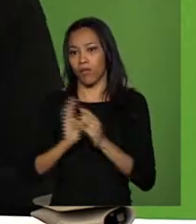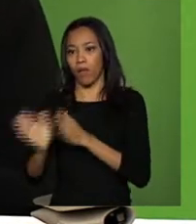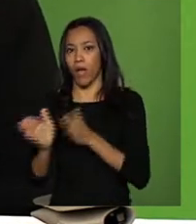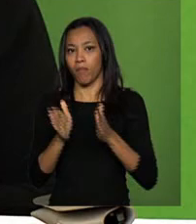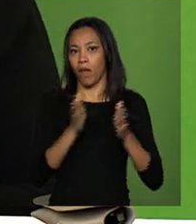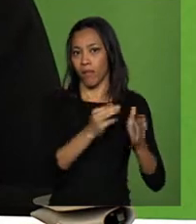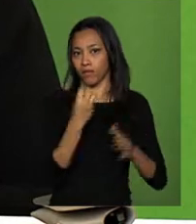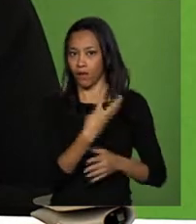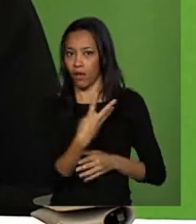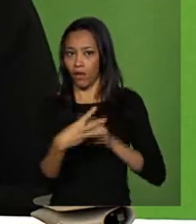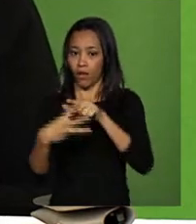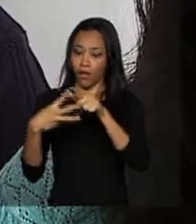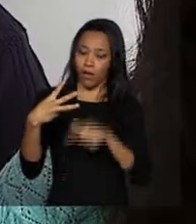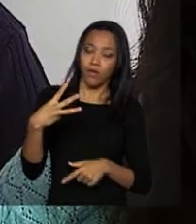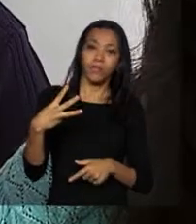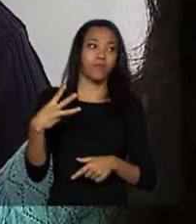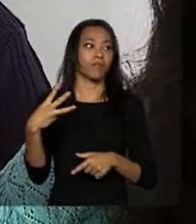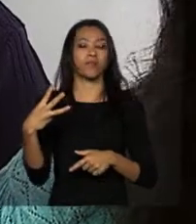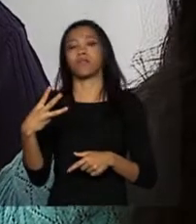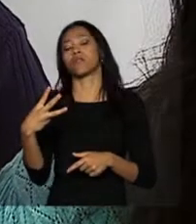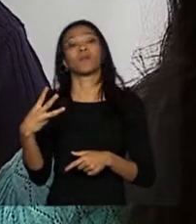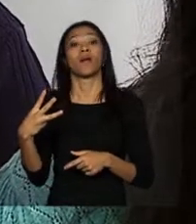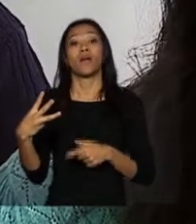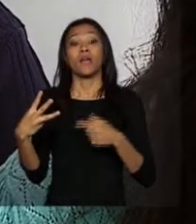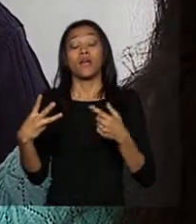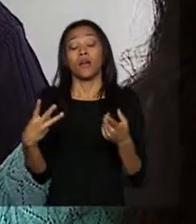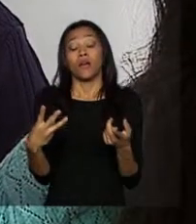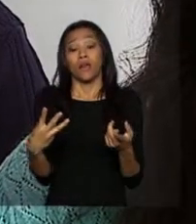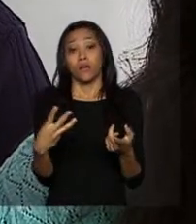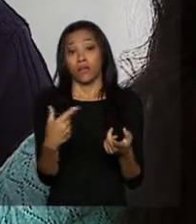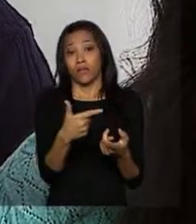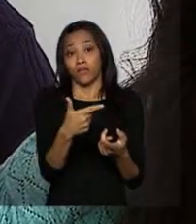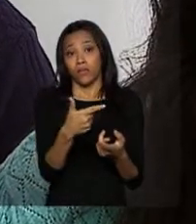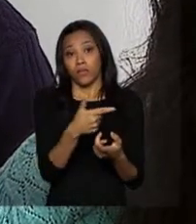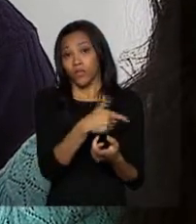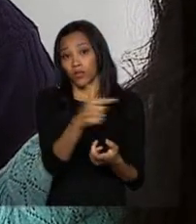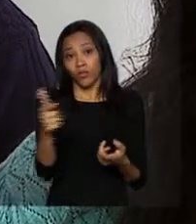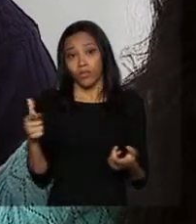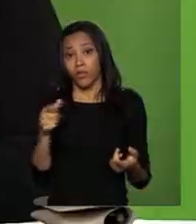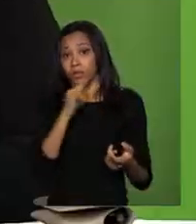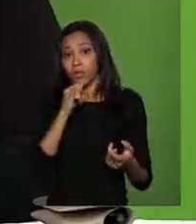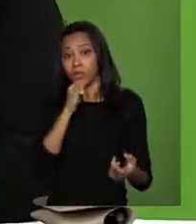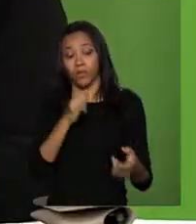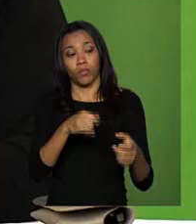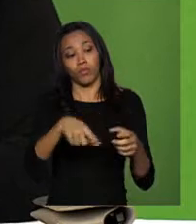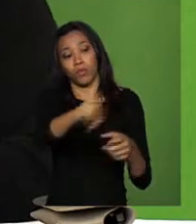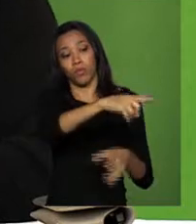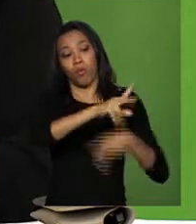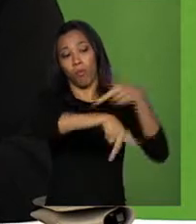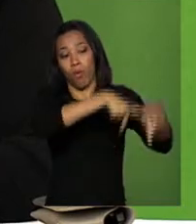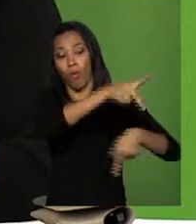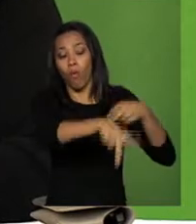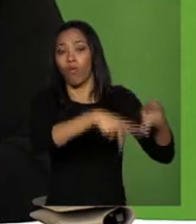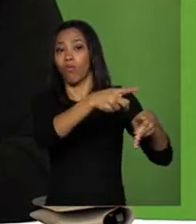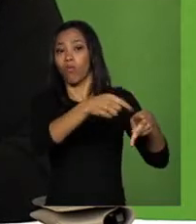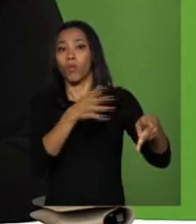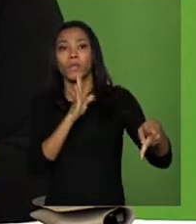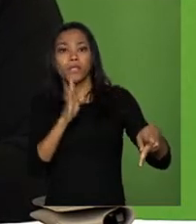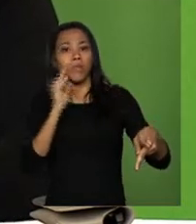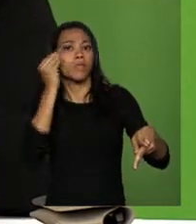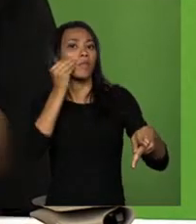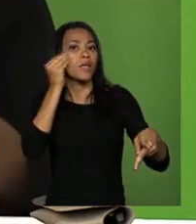quem? Quando o conhecimento tradicional não está associado a uma comunidade, a um povo, ele é difuso, ele é espalhado.